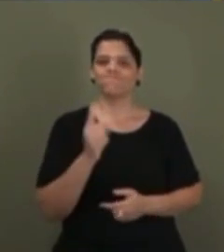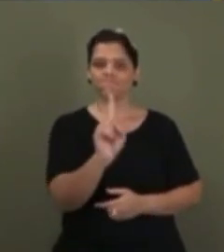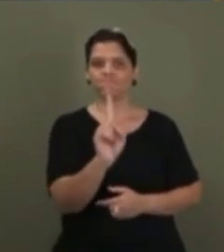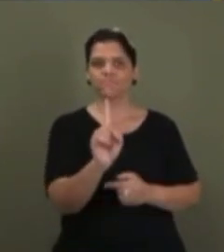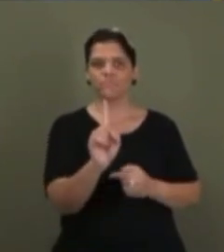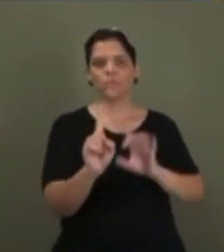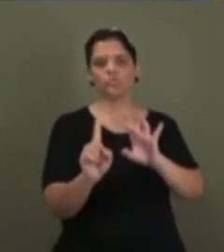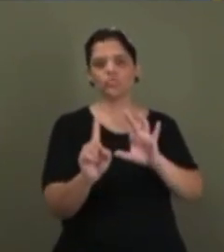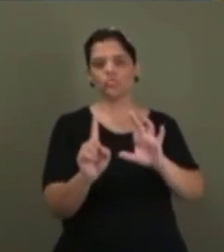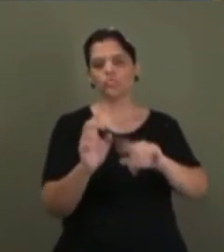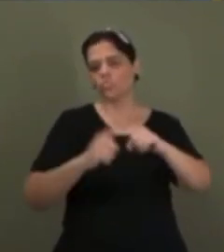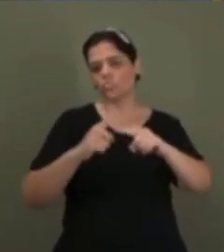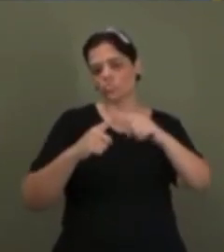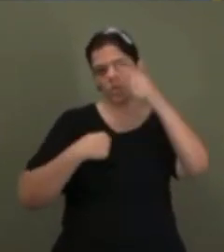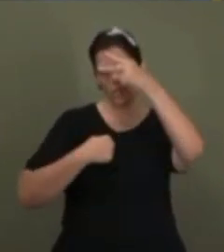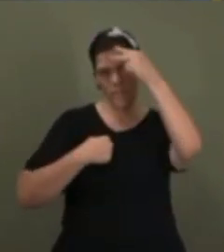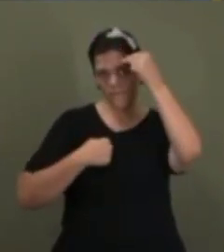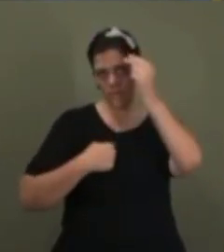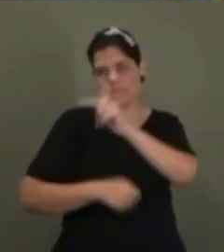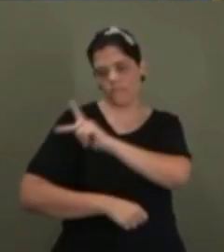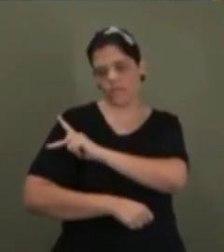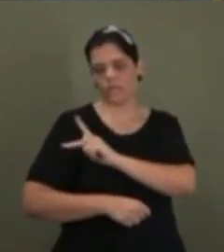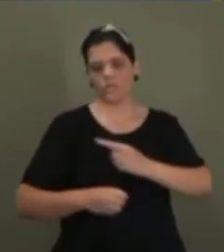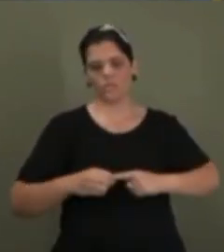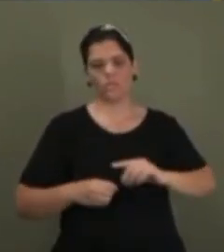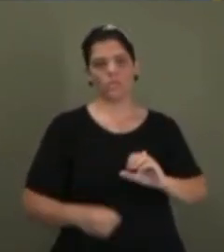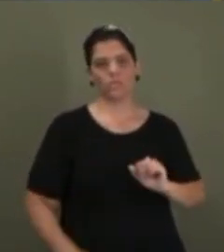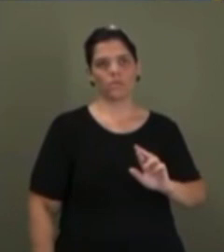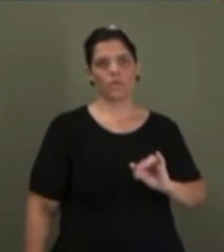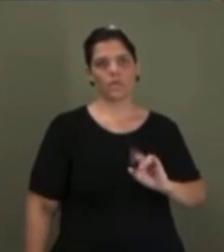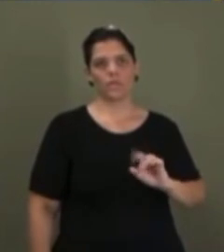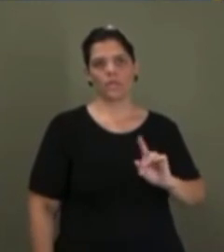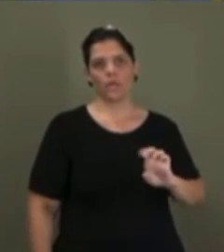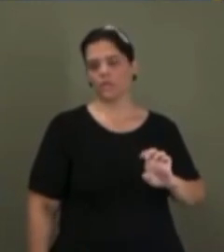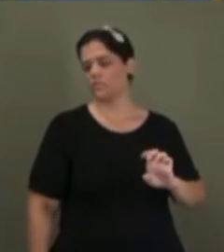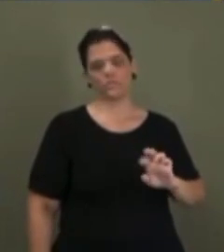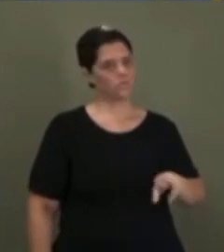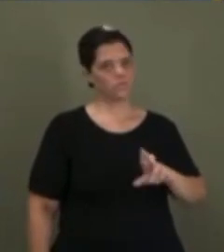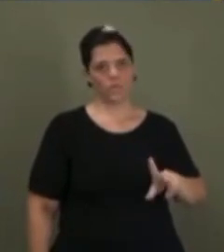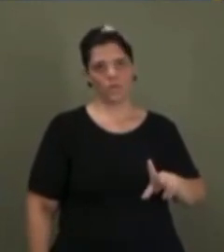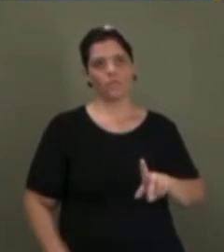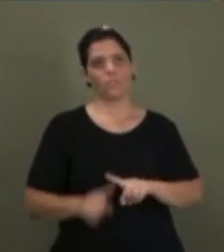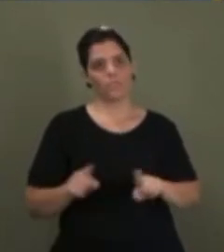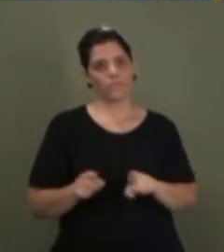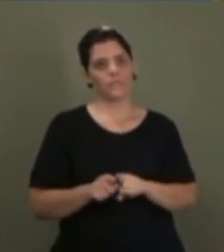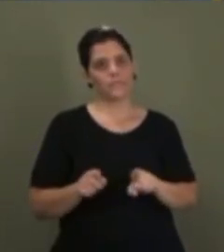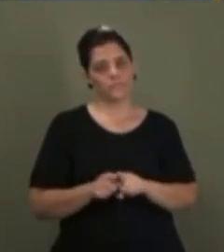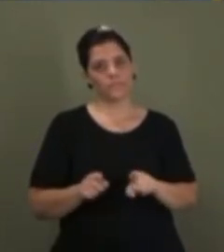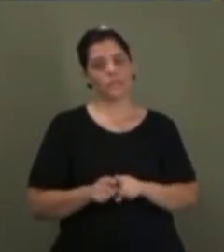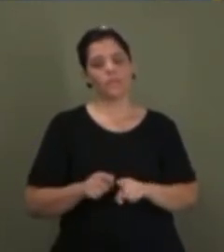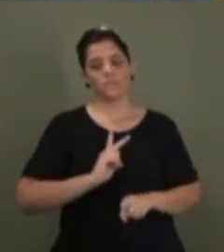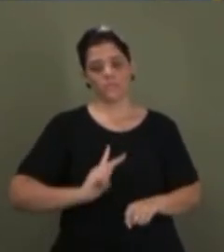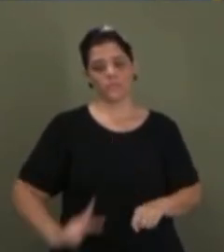como prefeito de caridade do Piauí, mas também como presidente da associação piauiense de municípios do nosso estado.